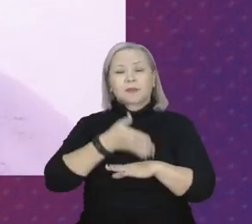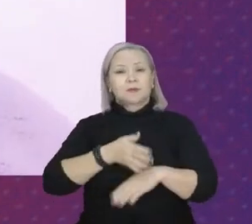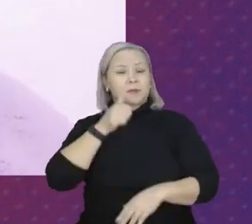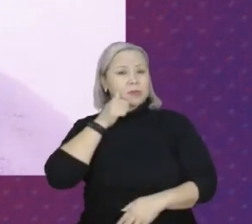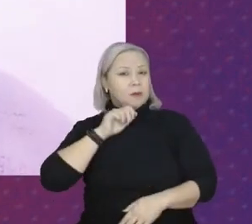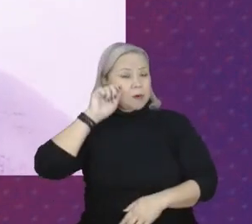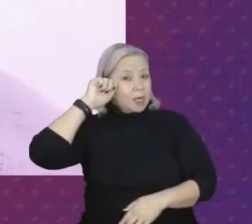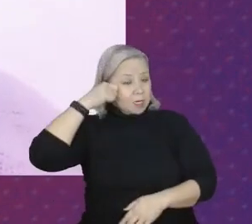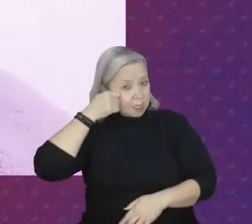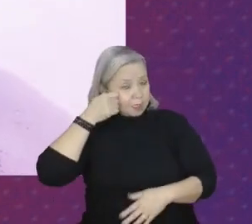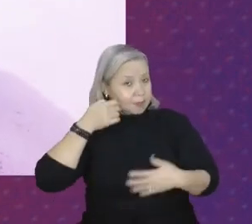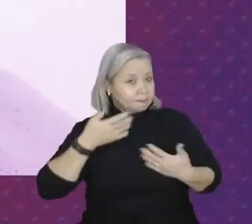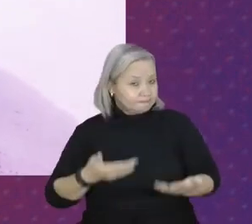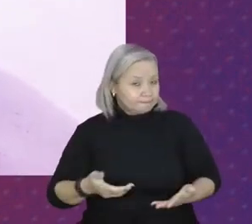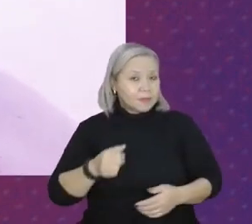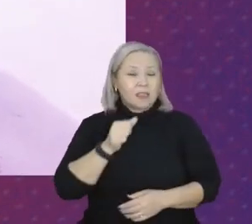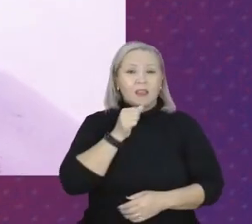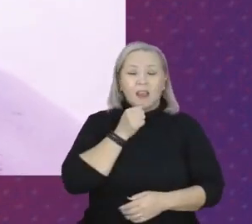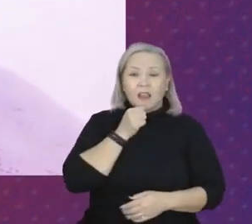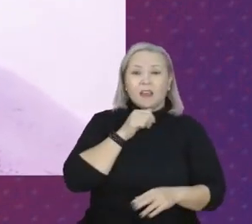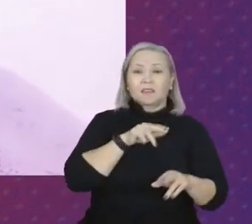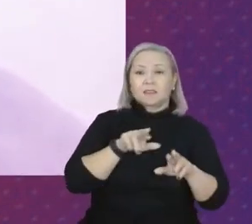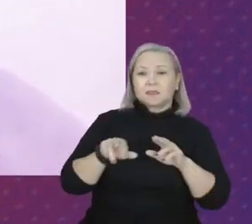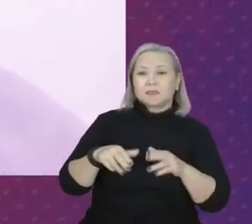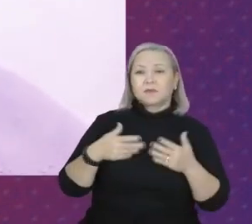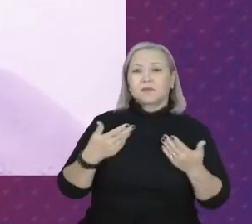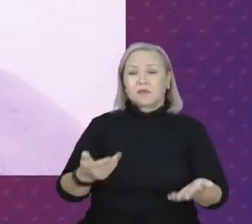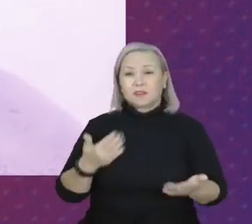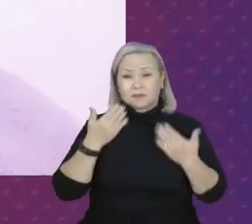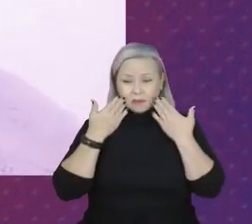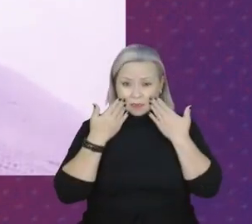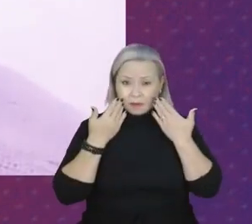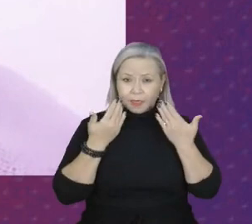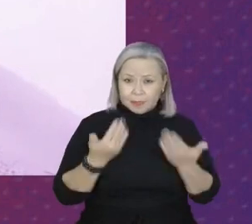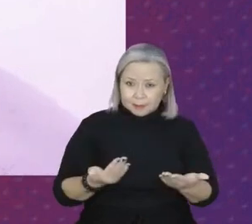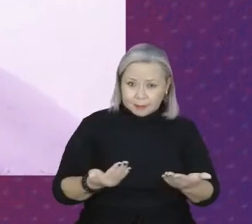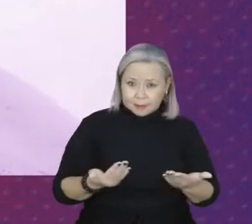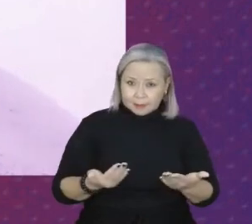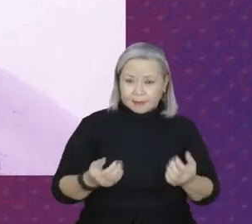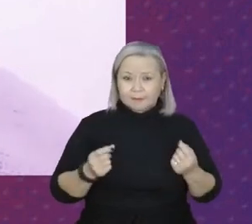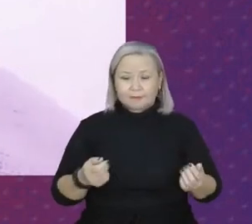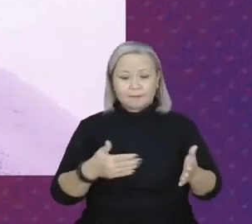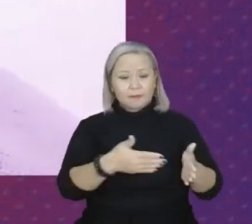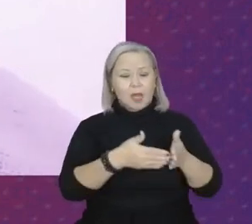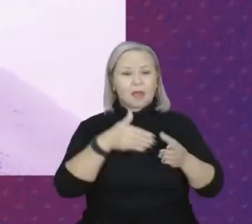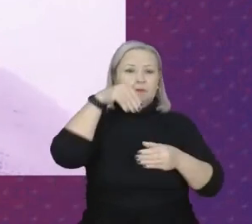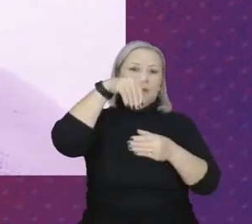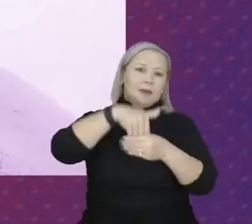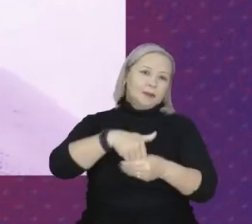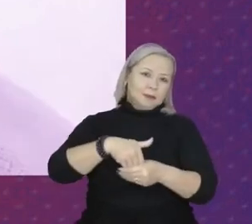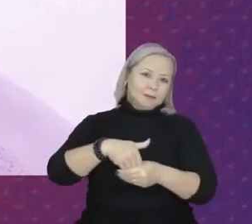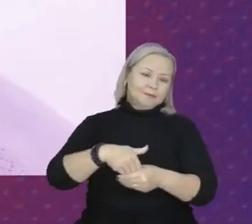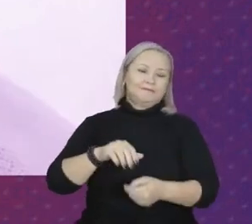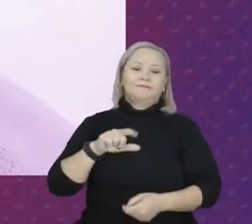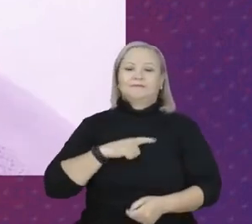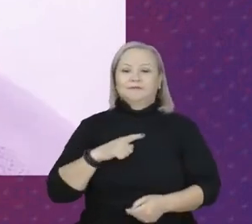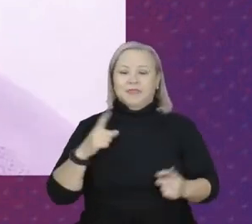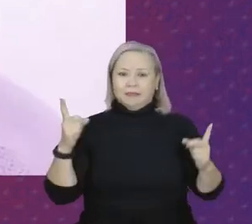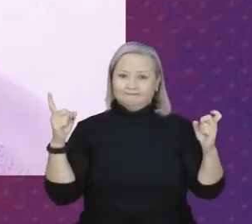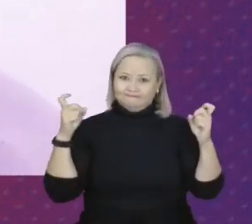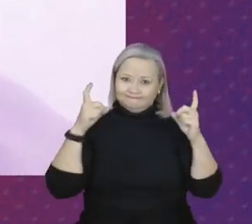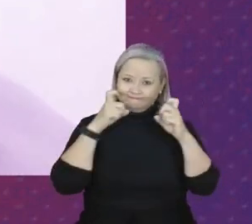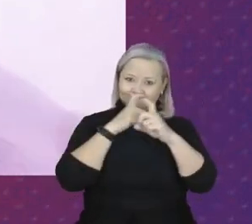mulher negra, ainda assim, quando ela se apresenta para o pleito eleitoral, existe essa dificuldade.